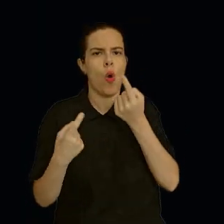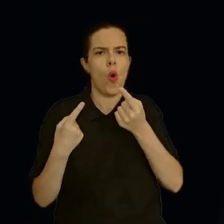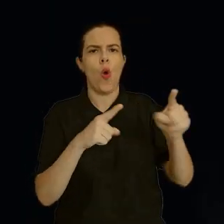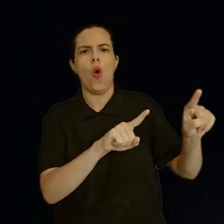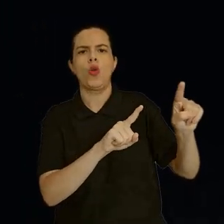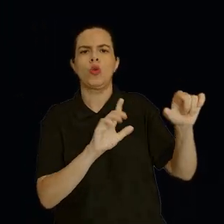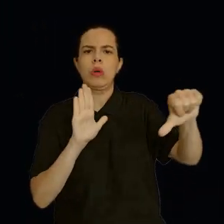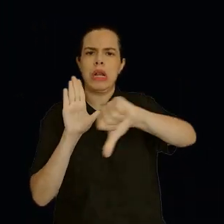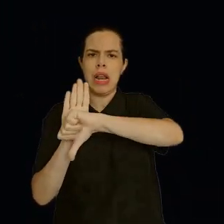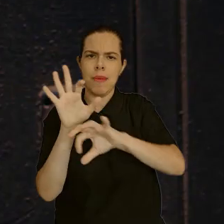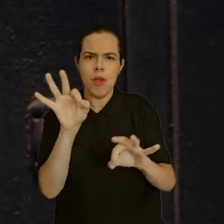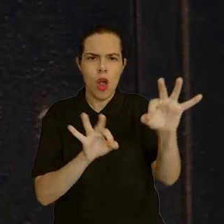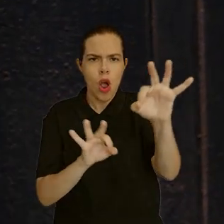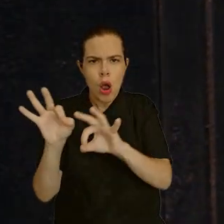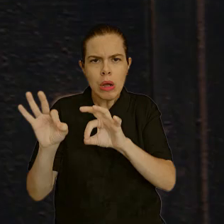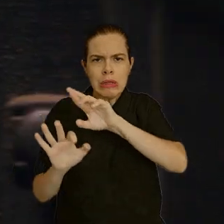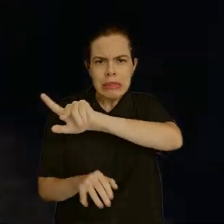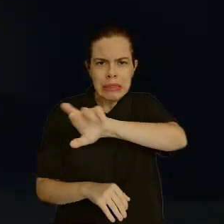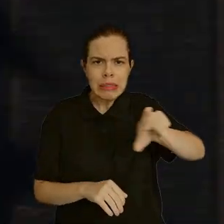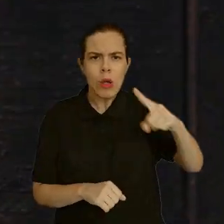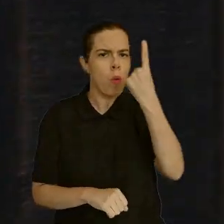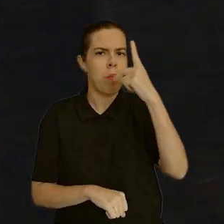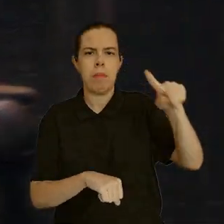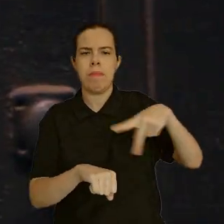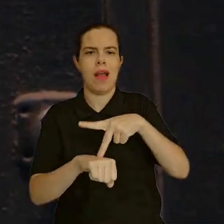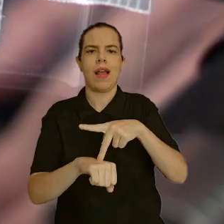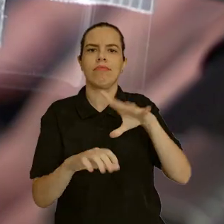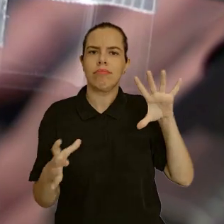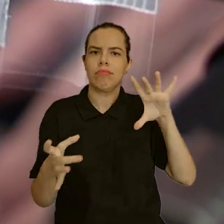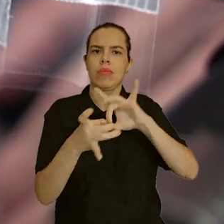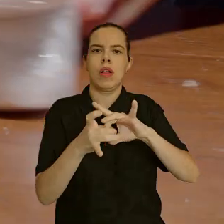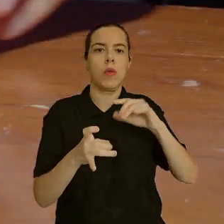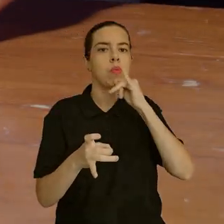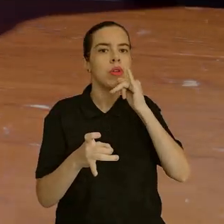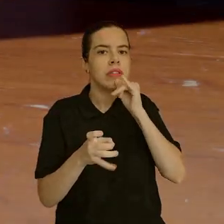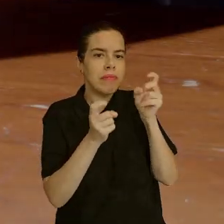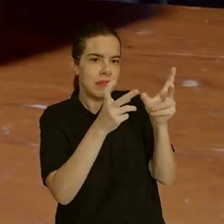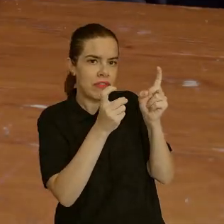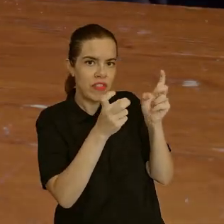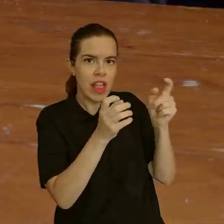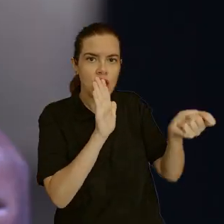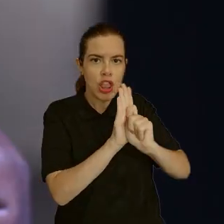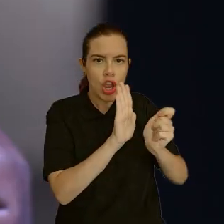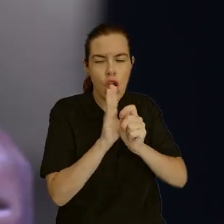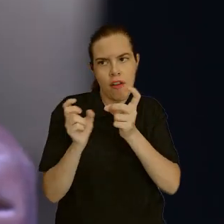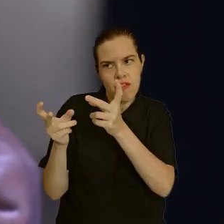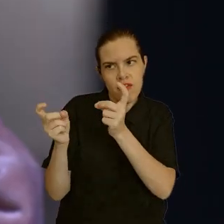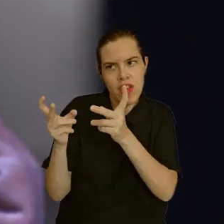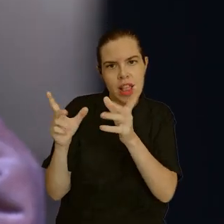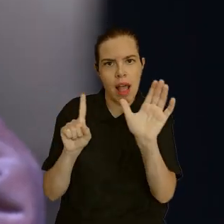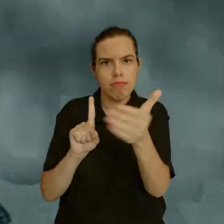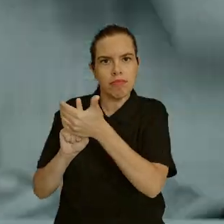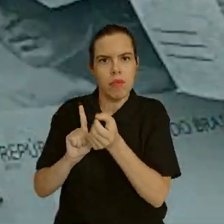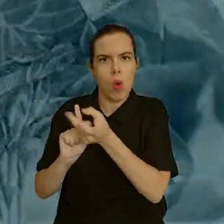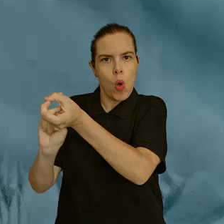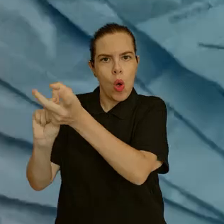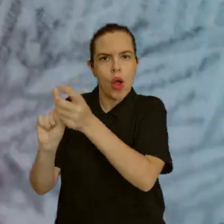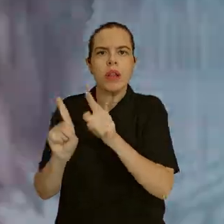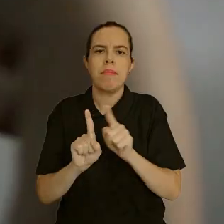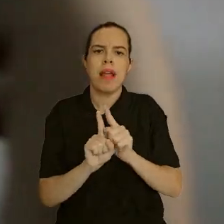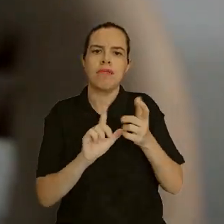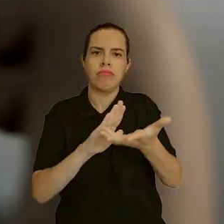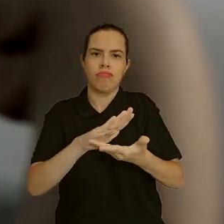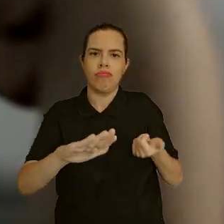combate ao crime organizado envolvendo mais de um país. Caso do tráfico de drogas, de pessoas e lavagem de